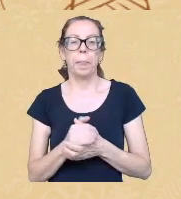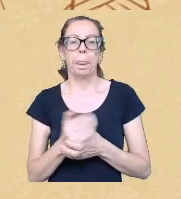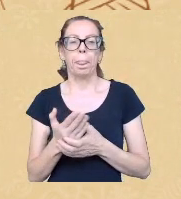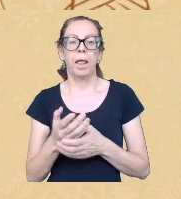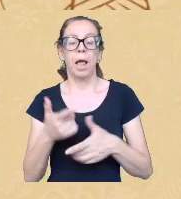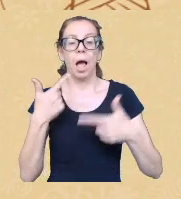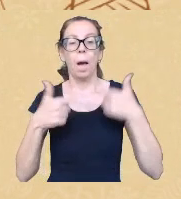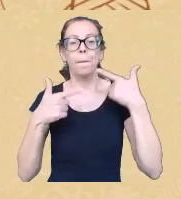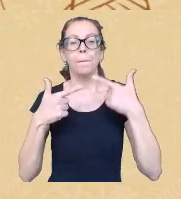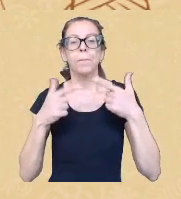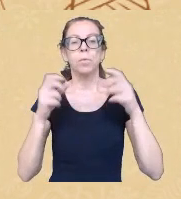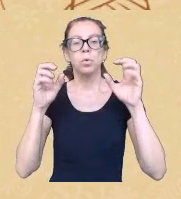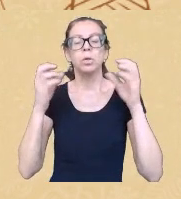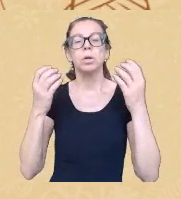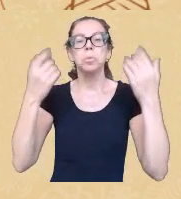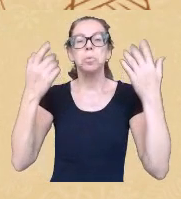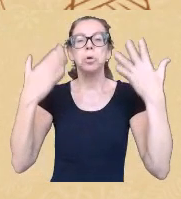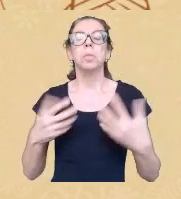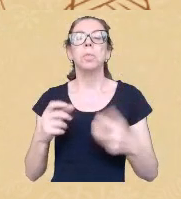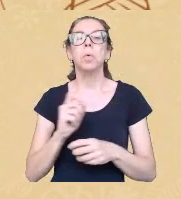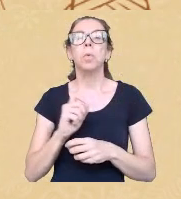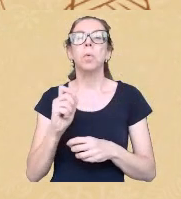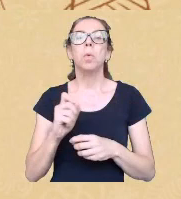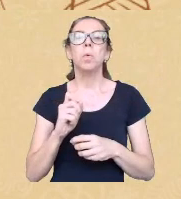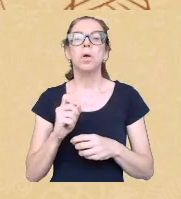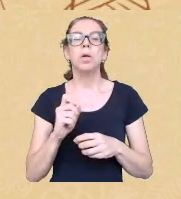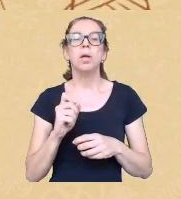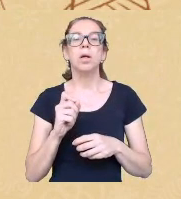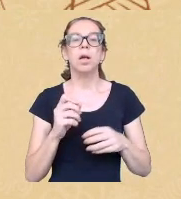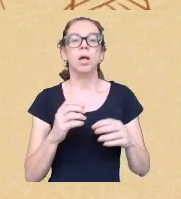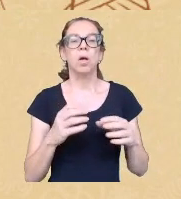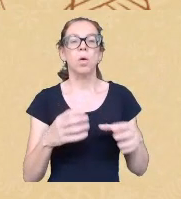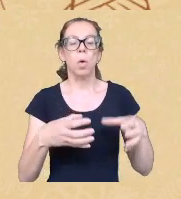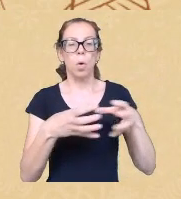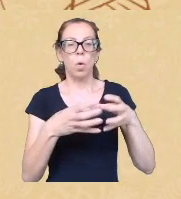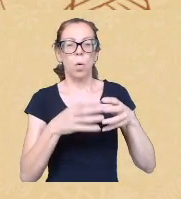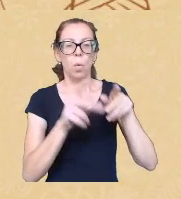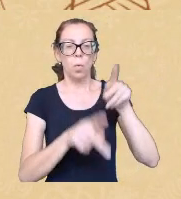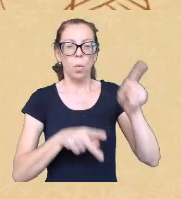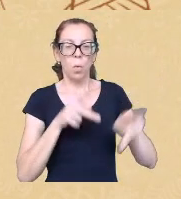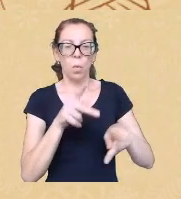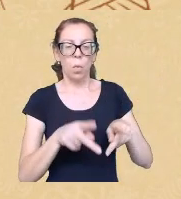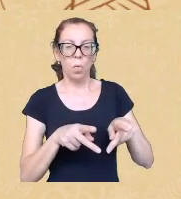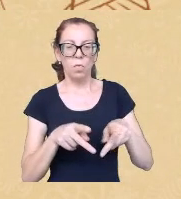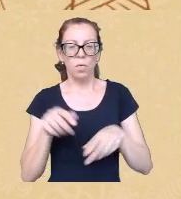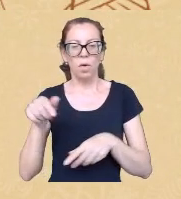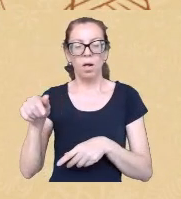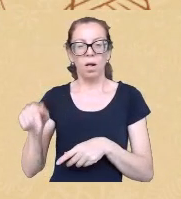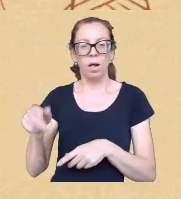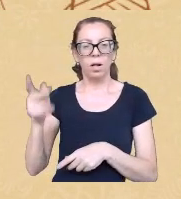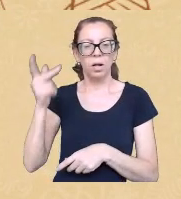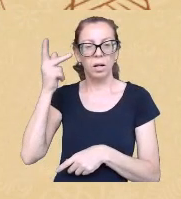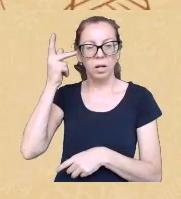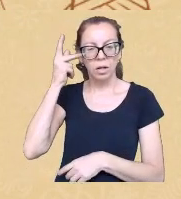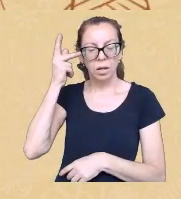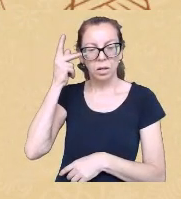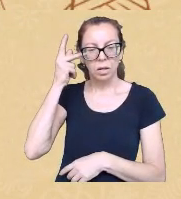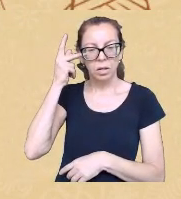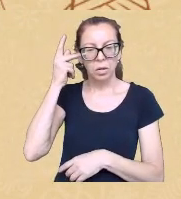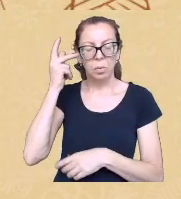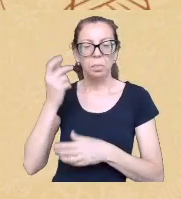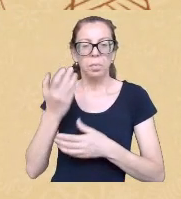eles estão falando da aldeia Jaraguá que fica na capital de São Paulo né então a gente tá falando aqui já de uma complexidade de